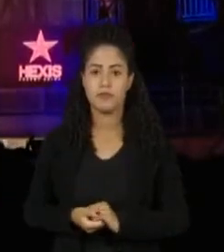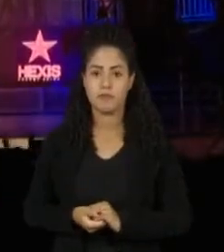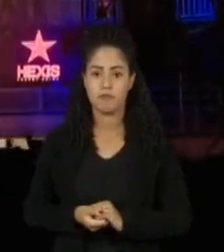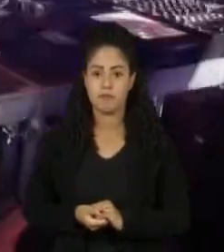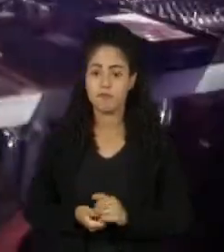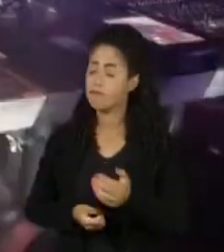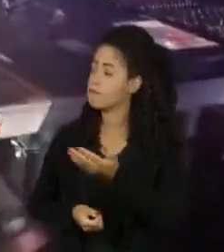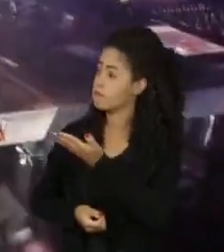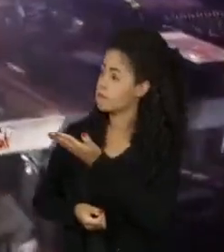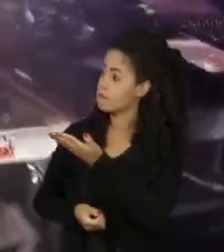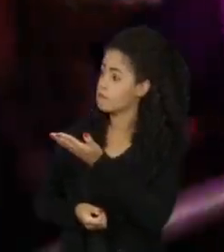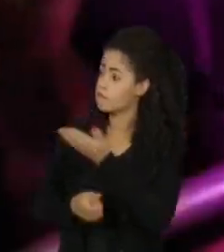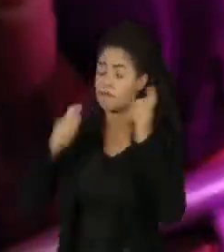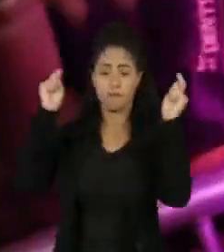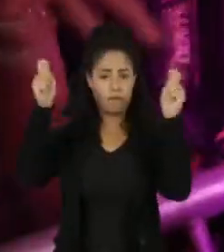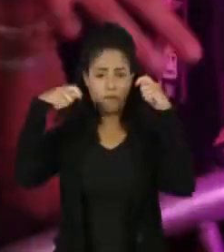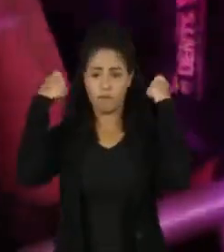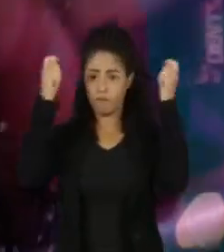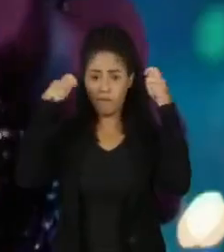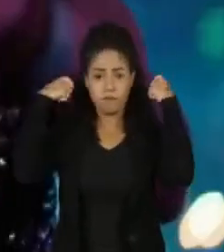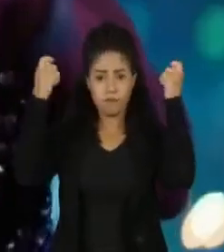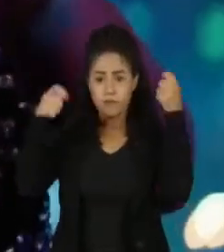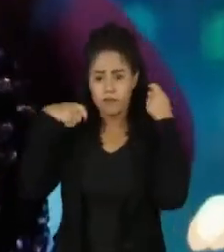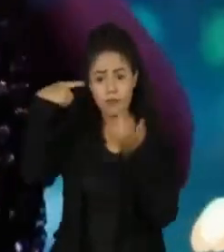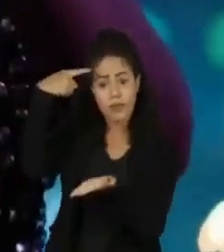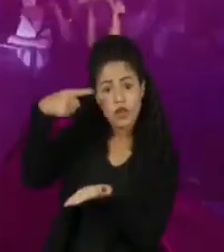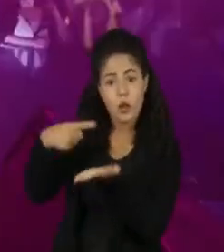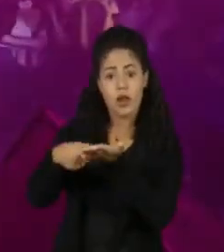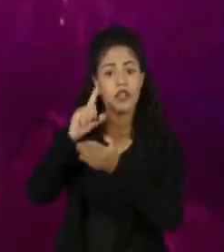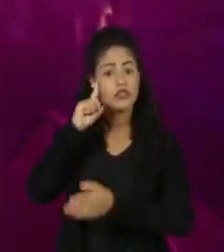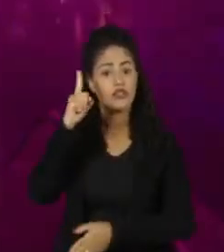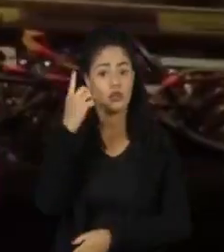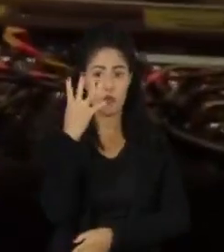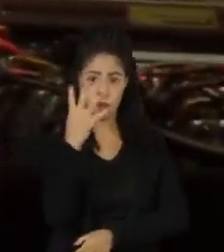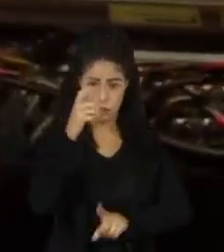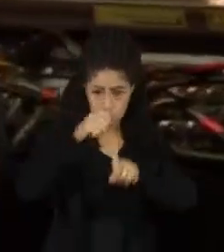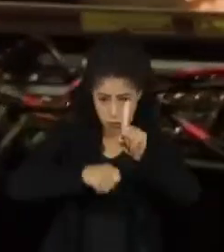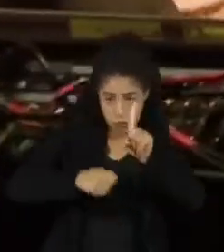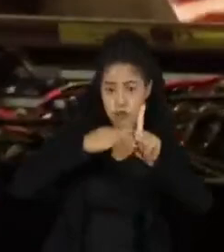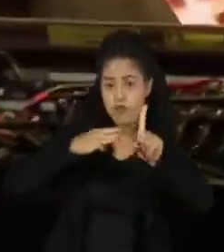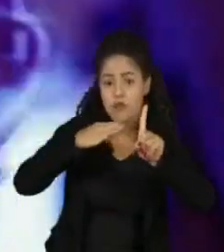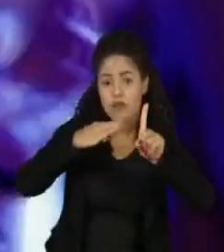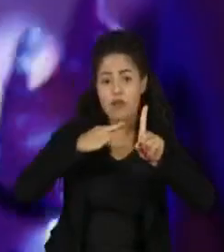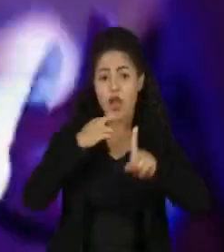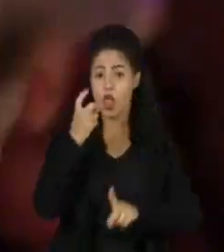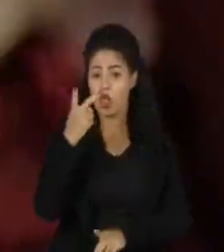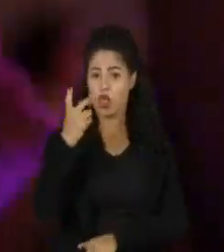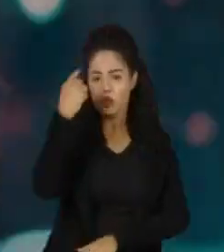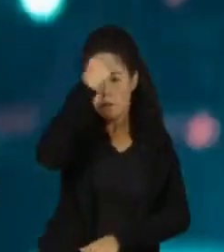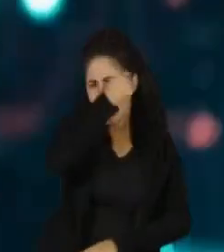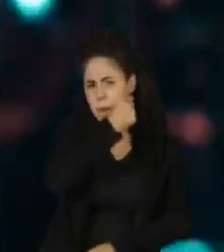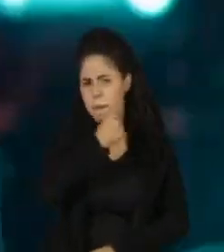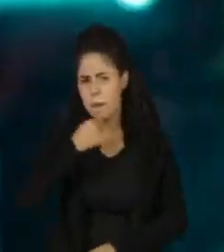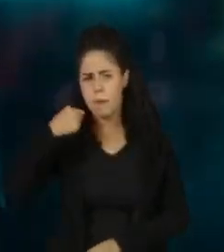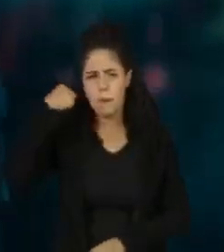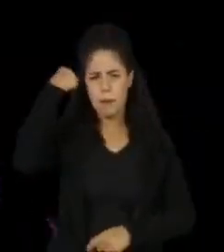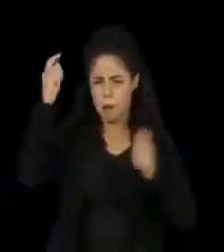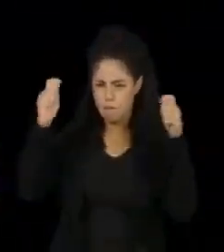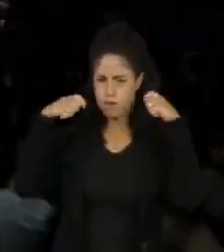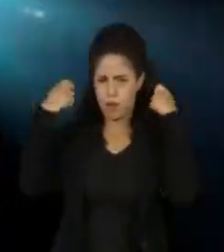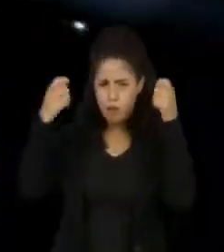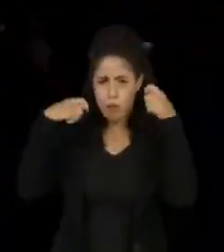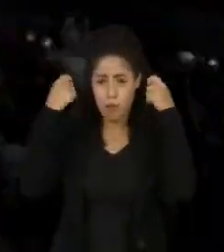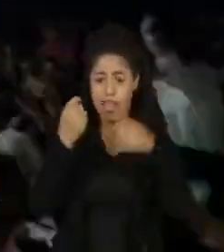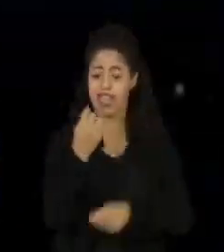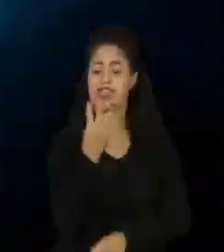O Piquenique Eletrônico está marcado para o dia 4 de março, com 12 horas de programação e público de